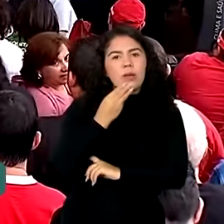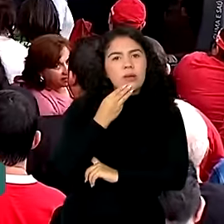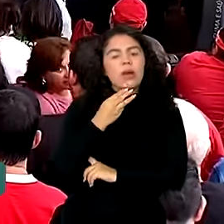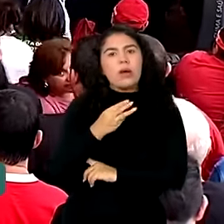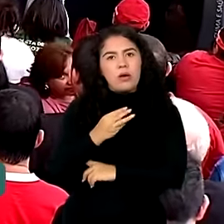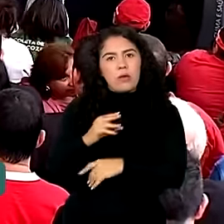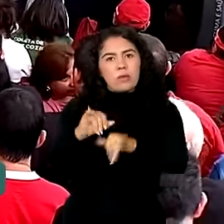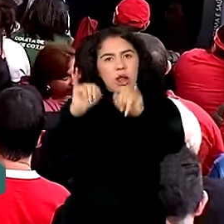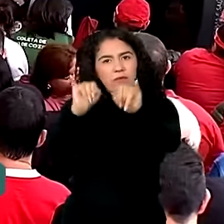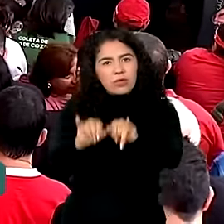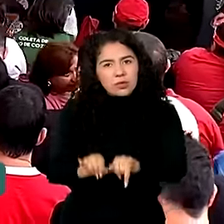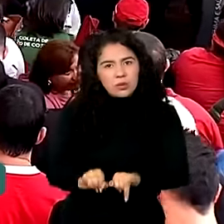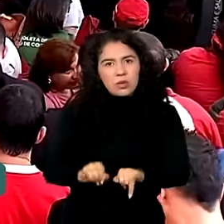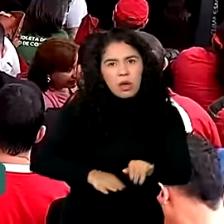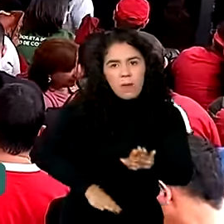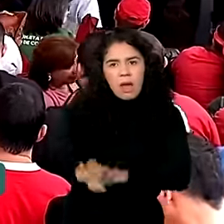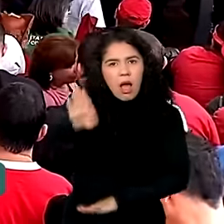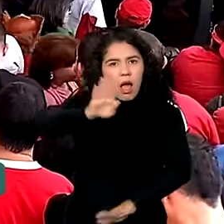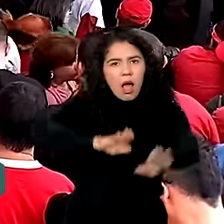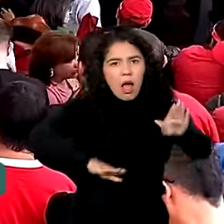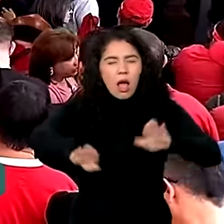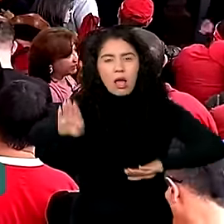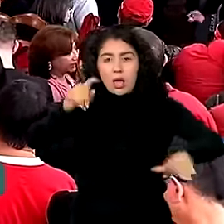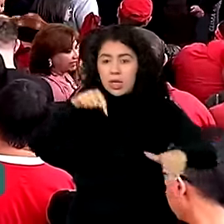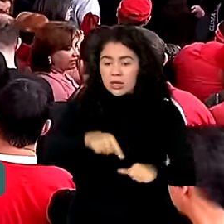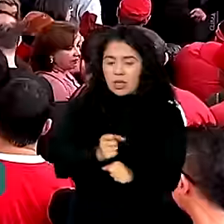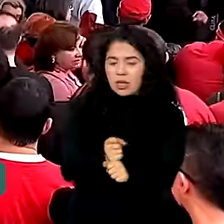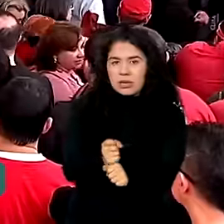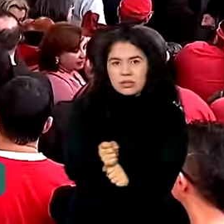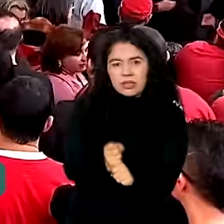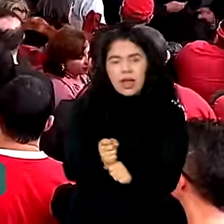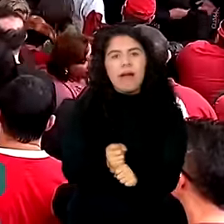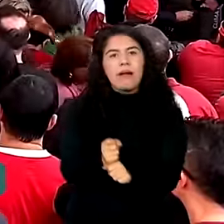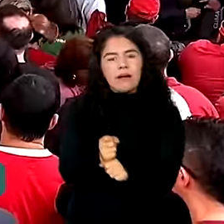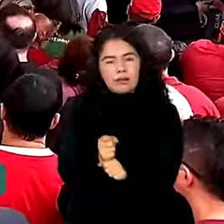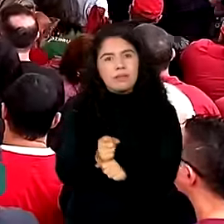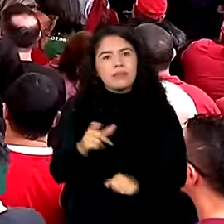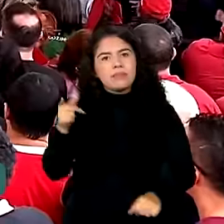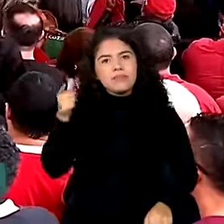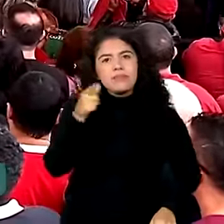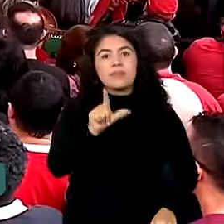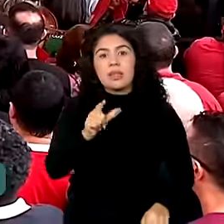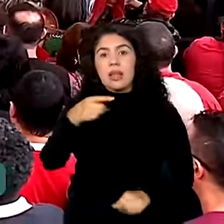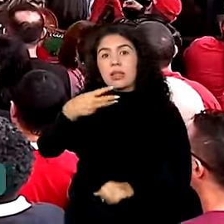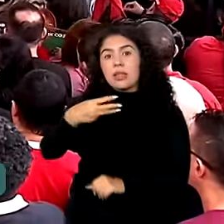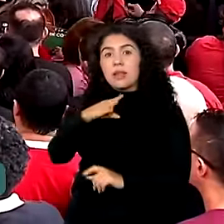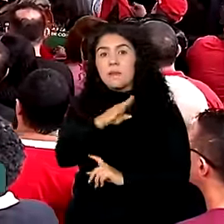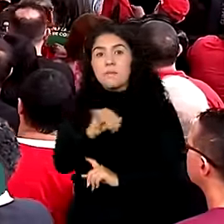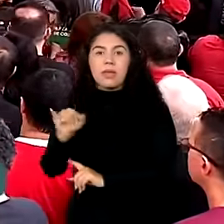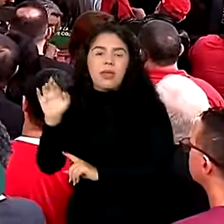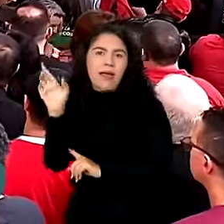rodoviária. E esse ano nós teremos 3 bilhões de reais para aplicar na